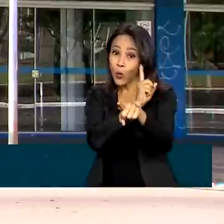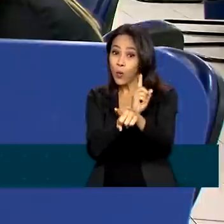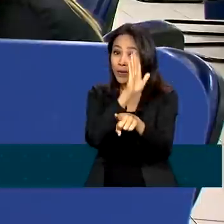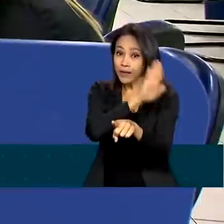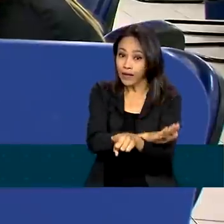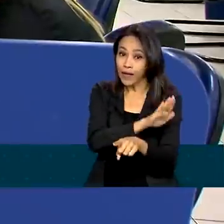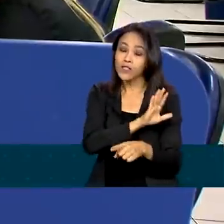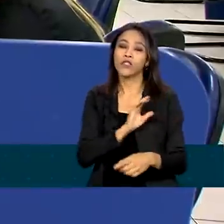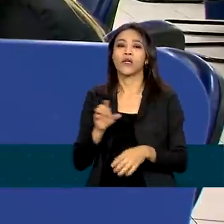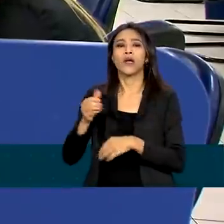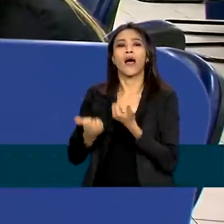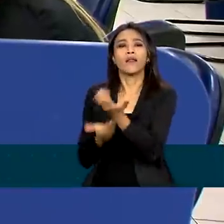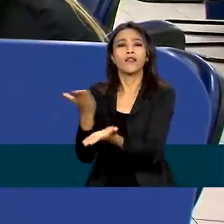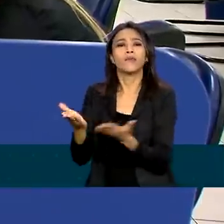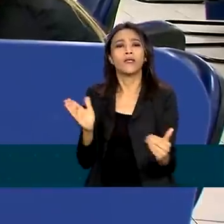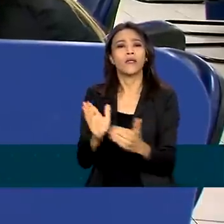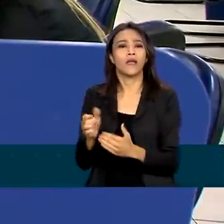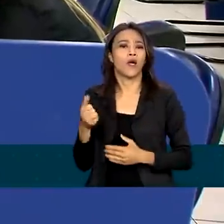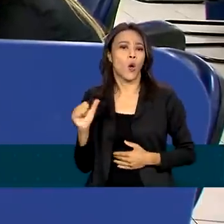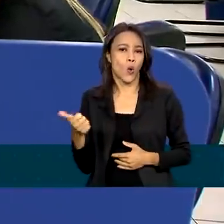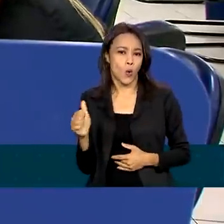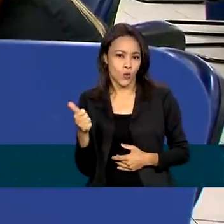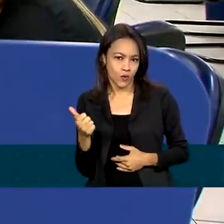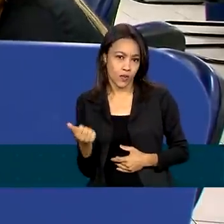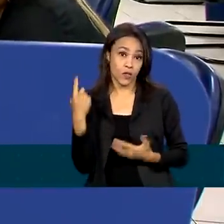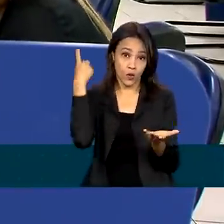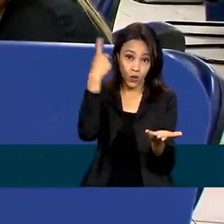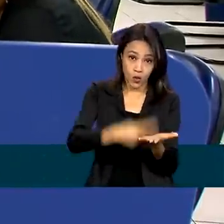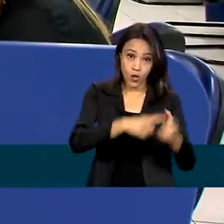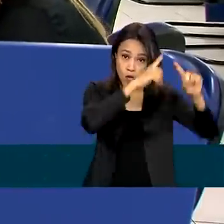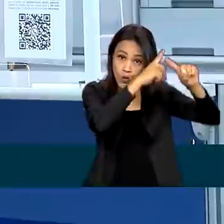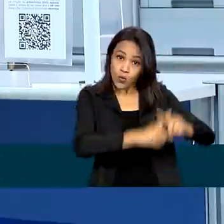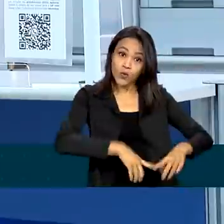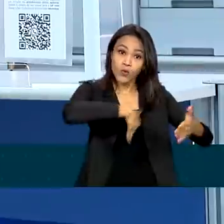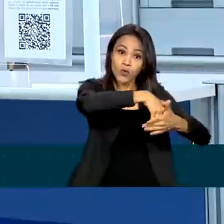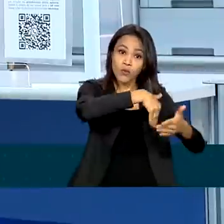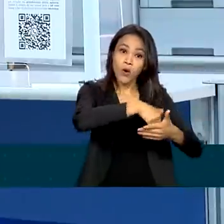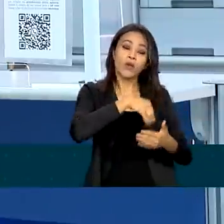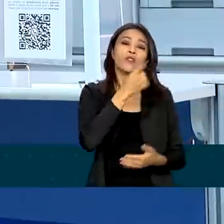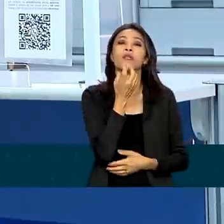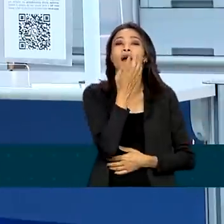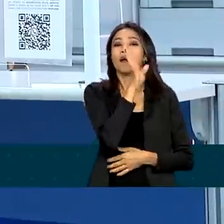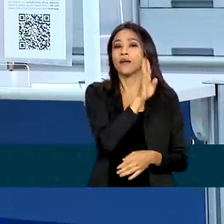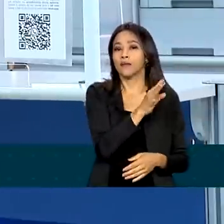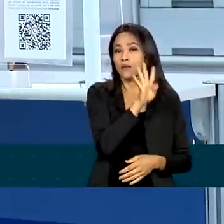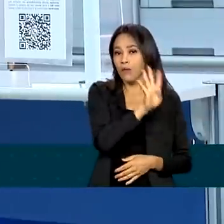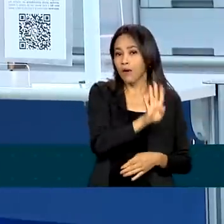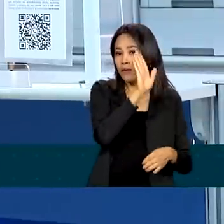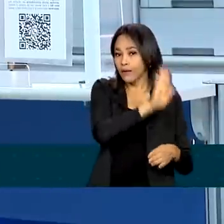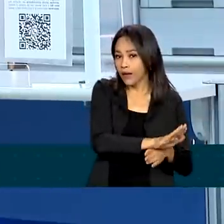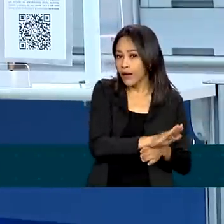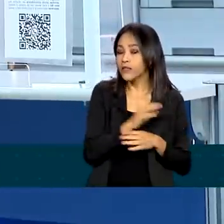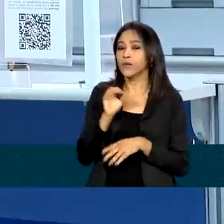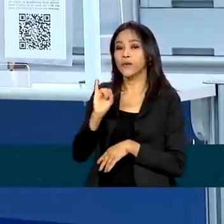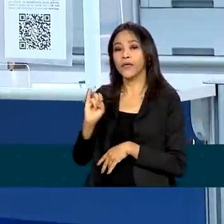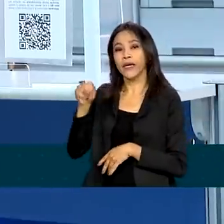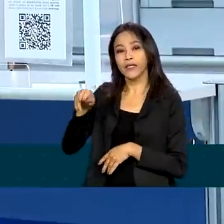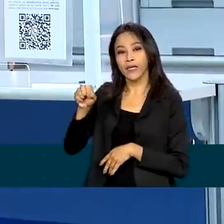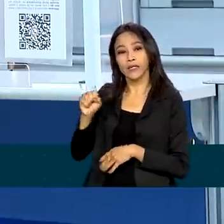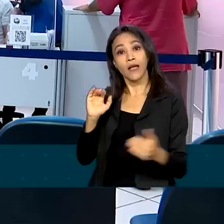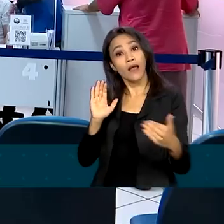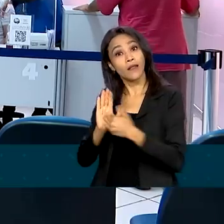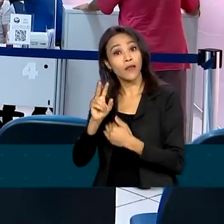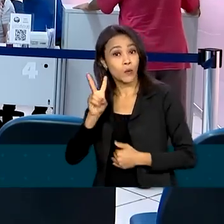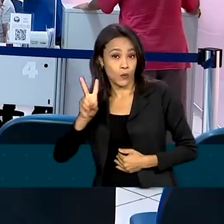será até às 11 horas da manhã. Nas partidas marcadas para as 16 horas, o atendimento do INSS será até às 2 da